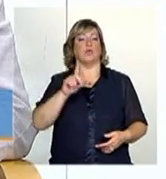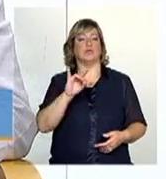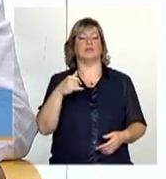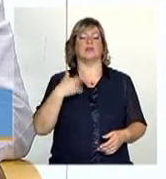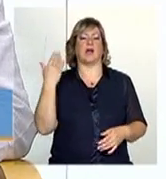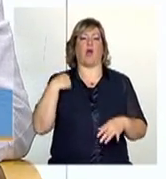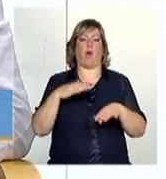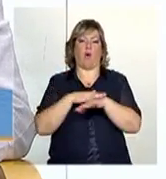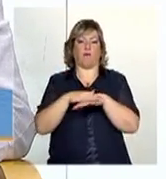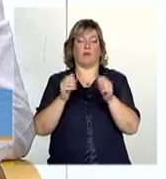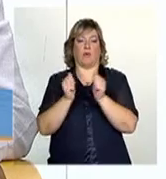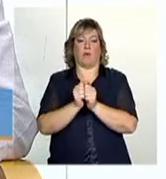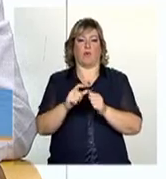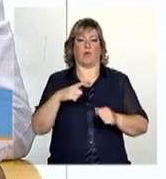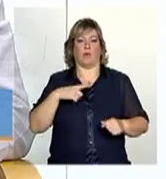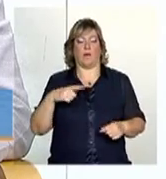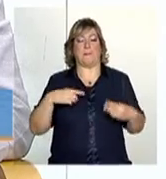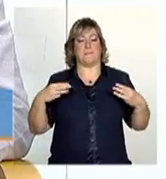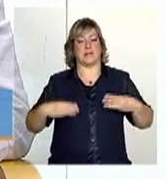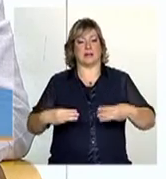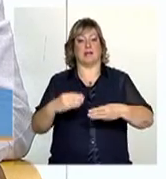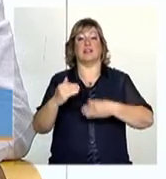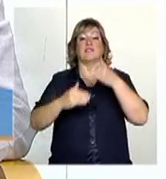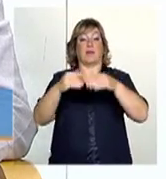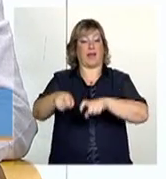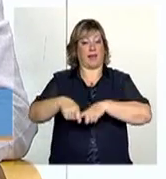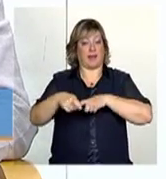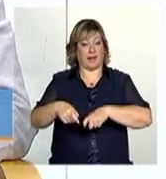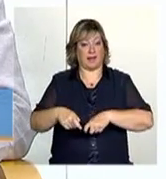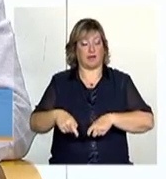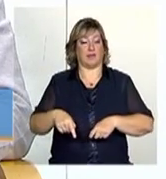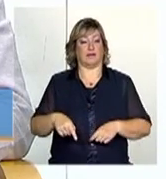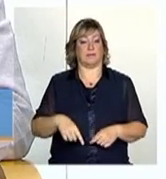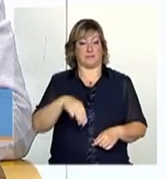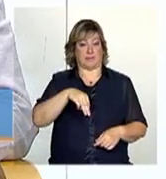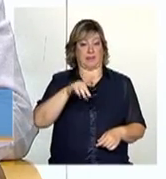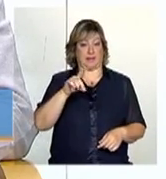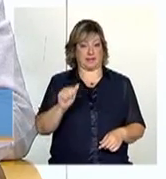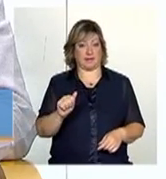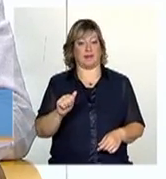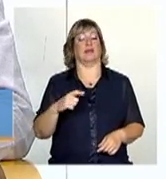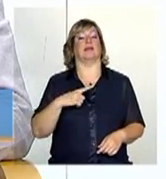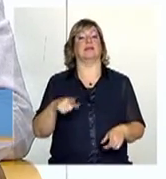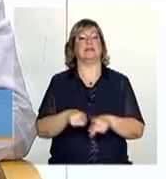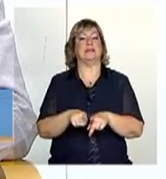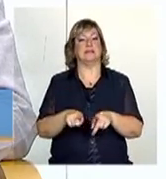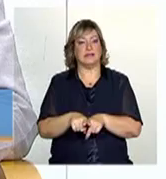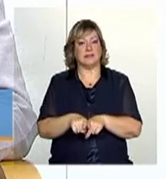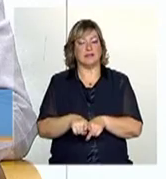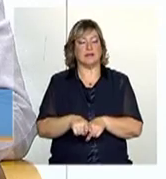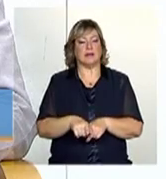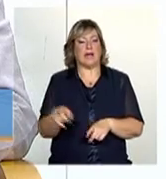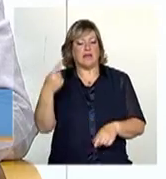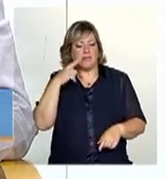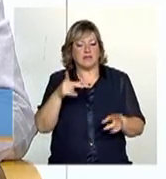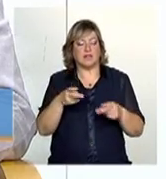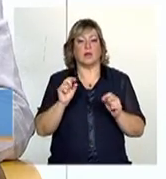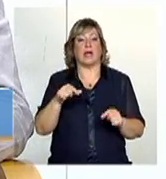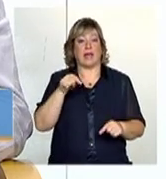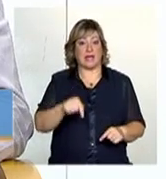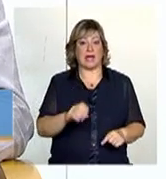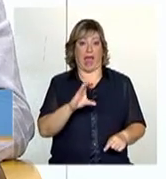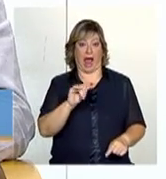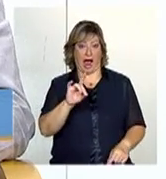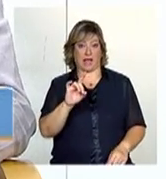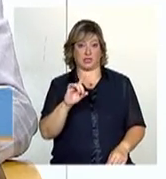o Ministério do Desenvolvimento Agrário, que já, enfim, identificou aí que talvez o Cadastro Único seja uma boa